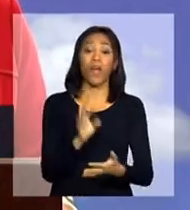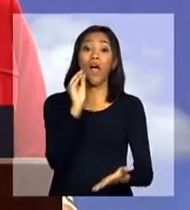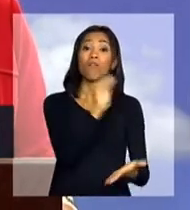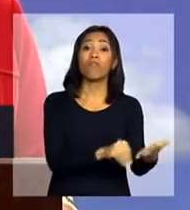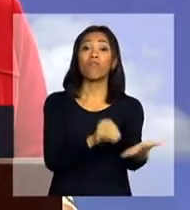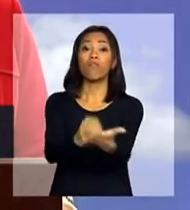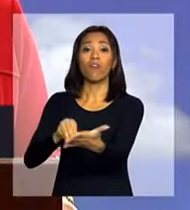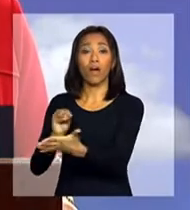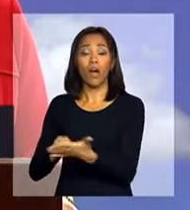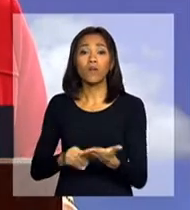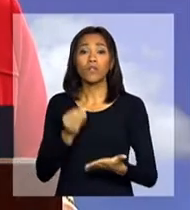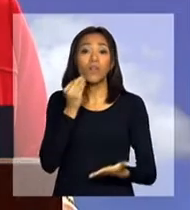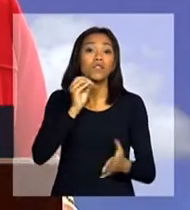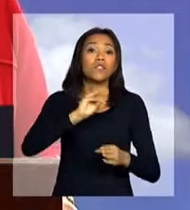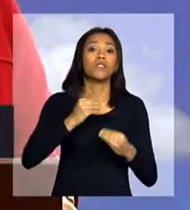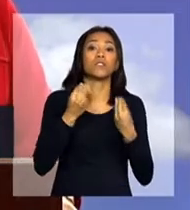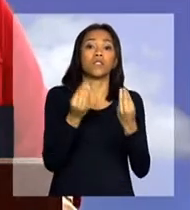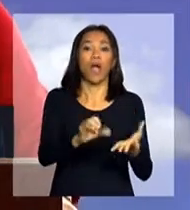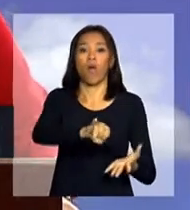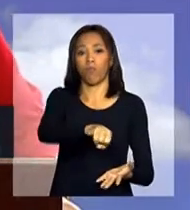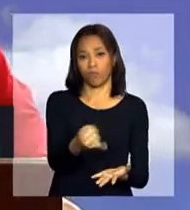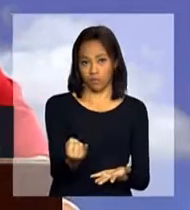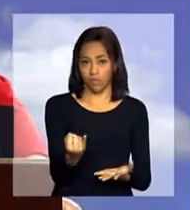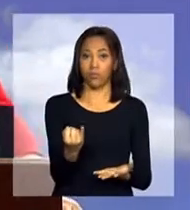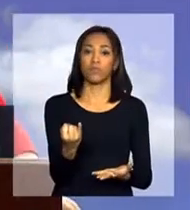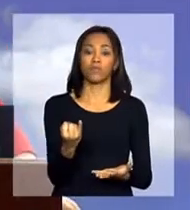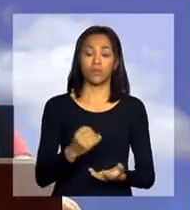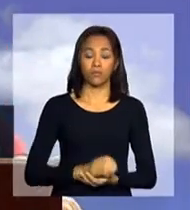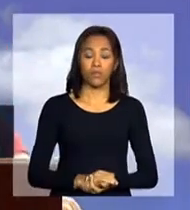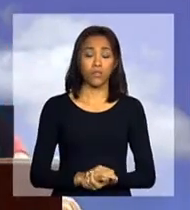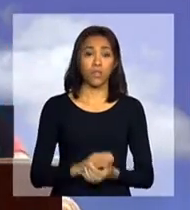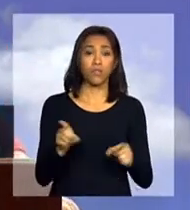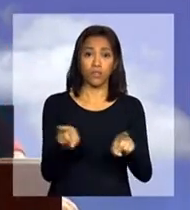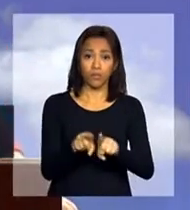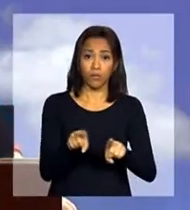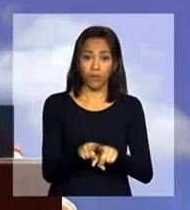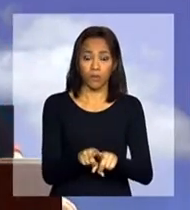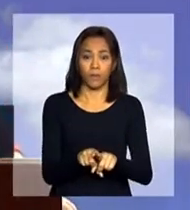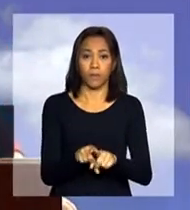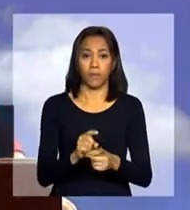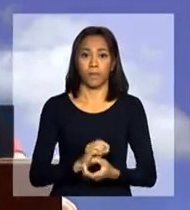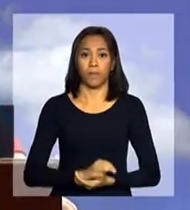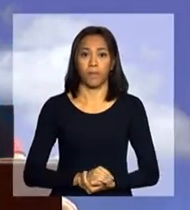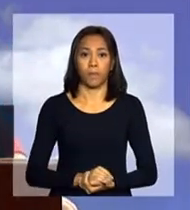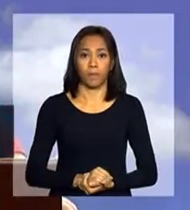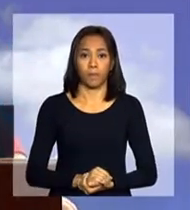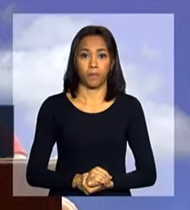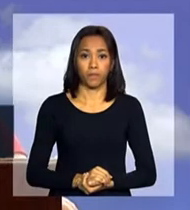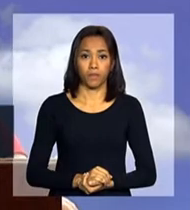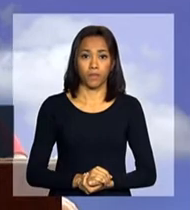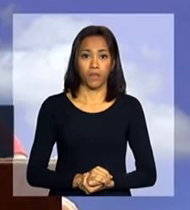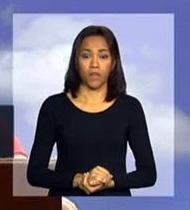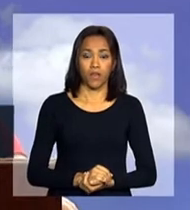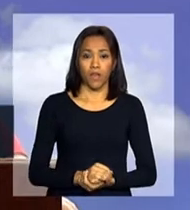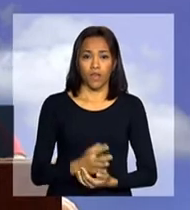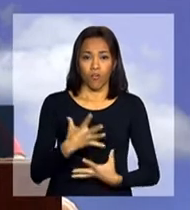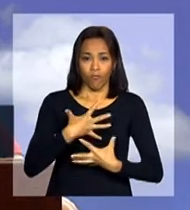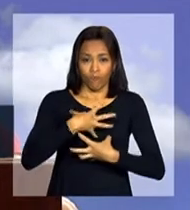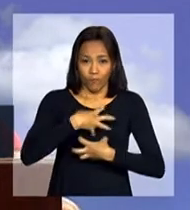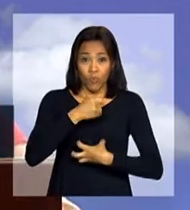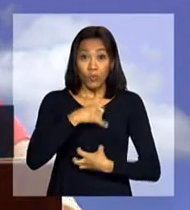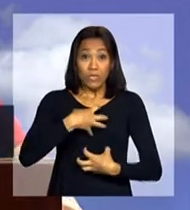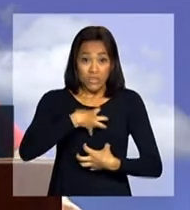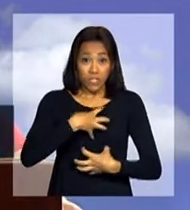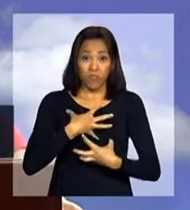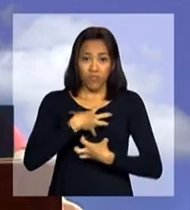de oportunidades e, sobretudo, a baixa estima decorrente